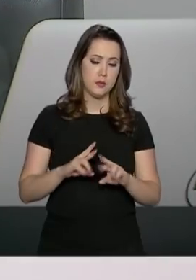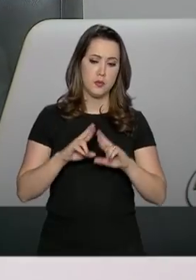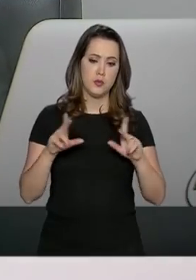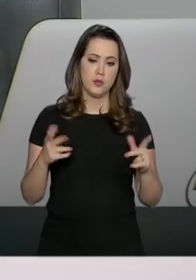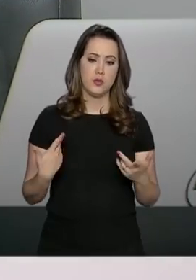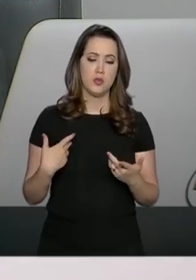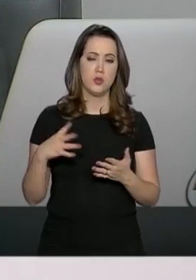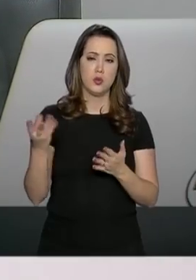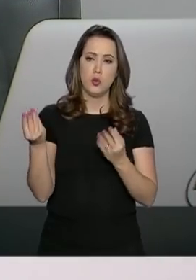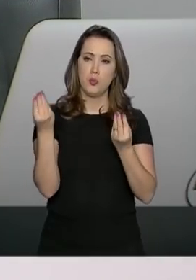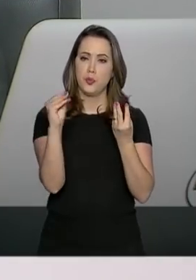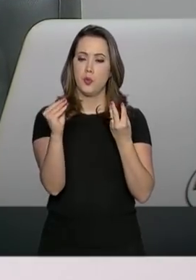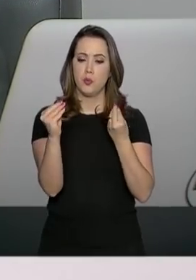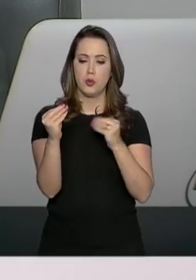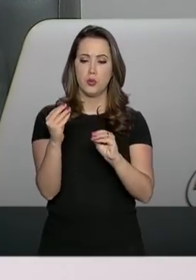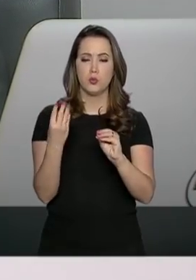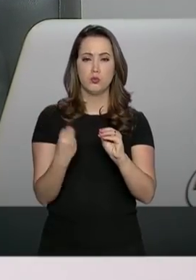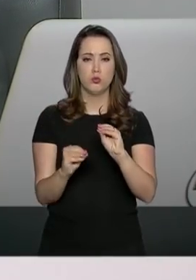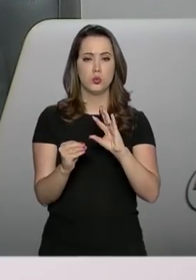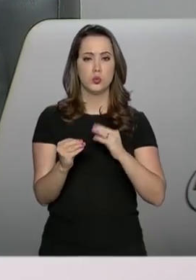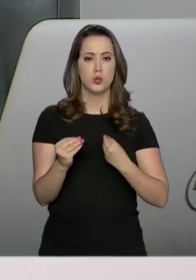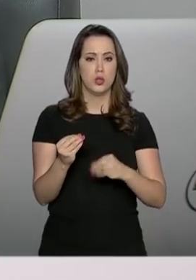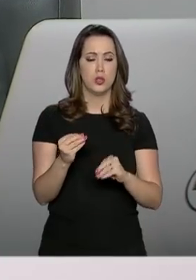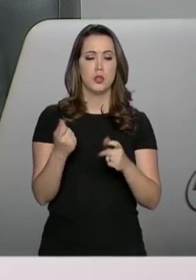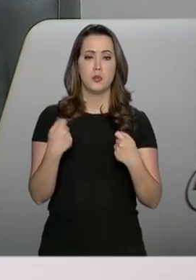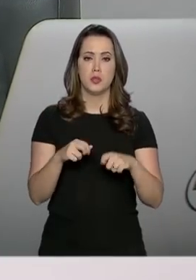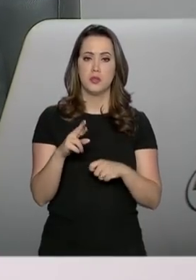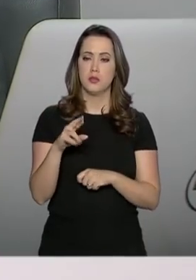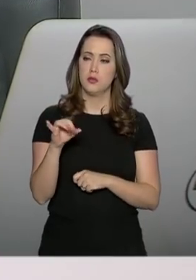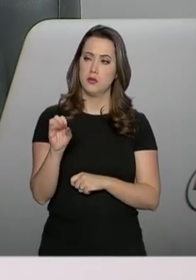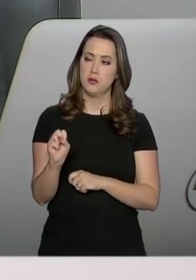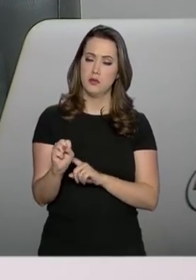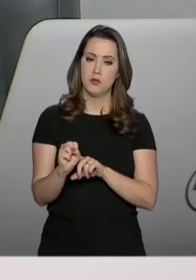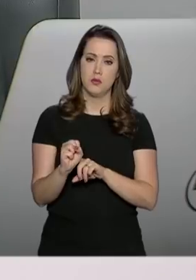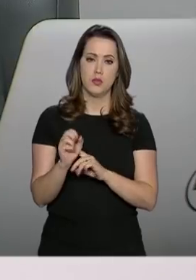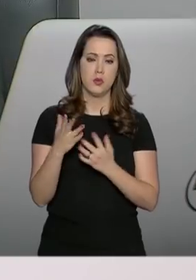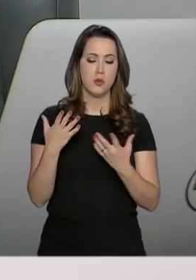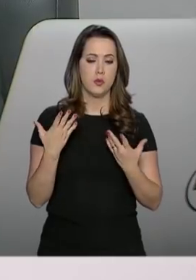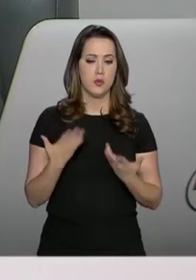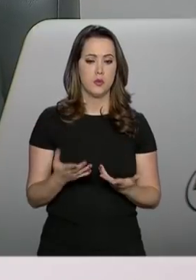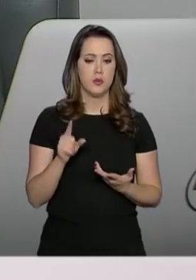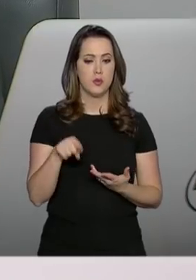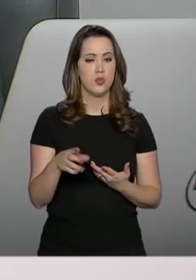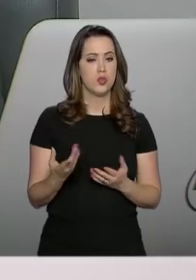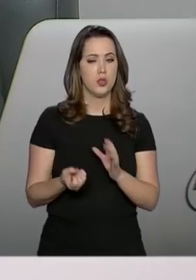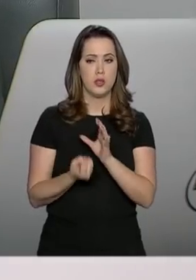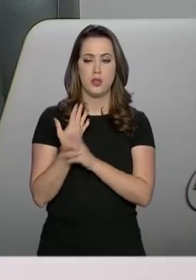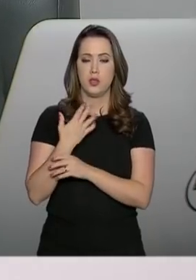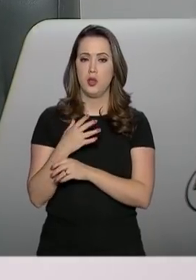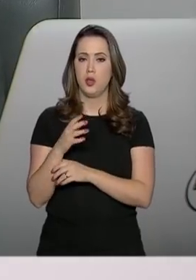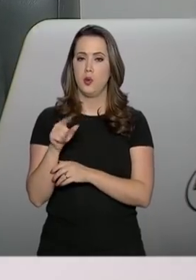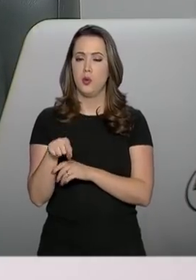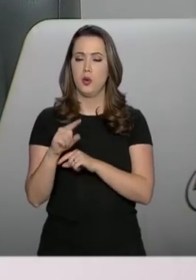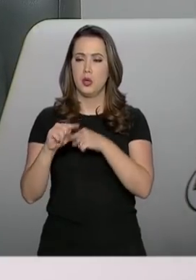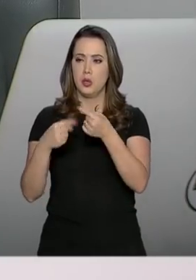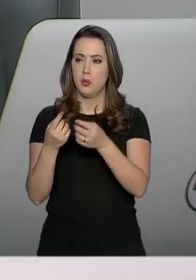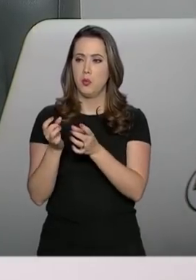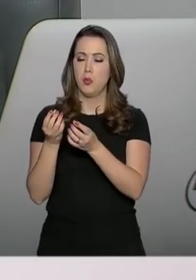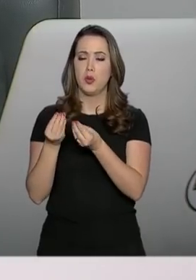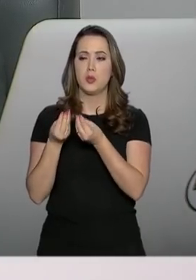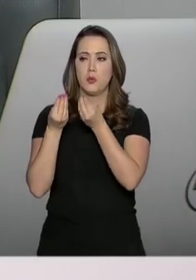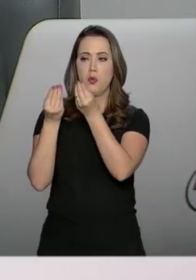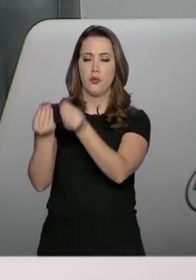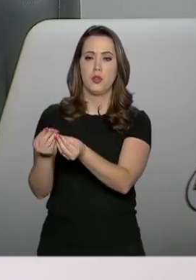compilam todas as informações trabalhistas necessárias para a RAIS, de uma forma em que esse sistema gere um arquivo e importe para o programa